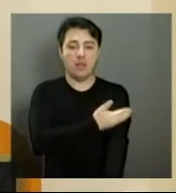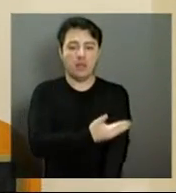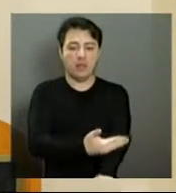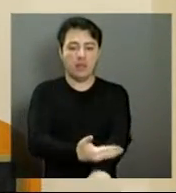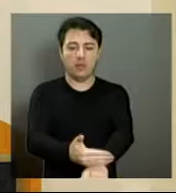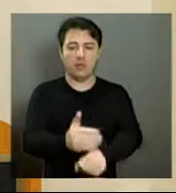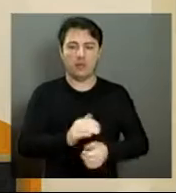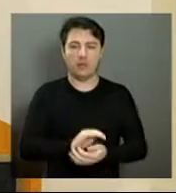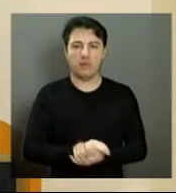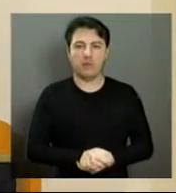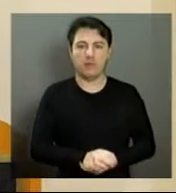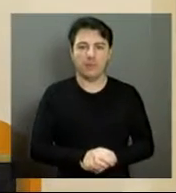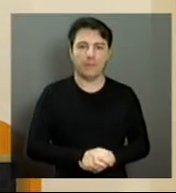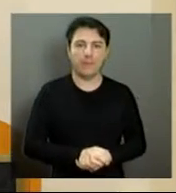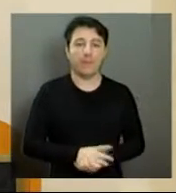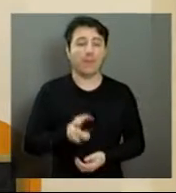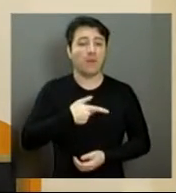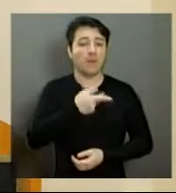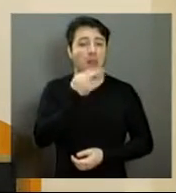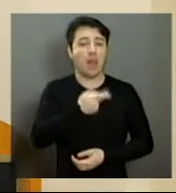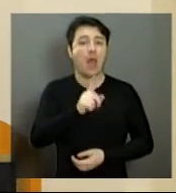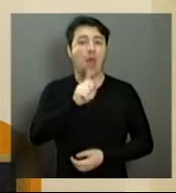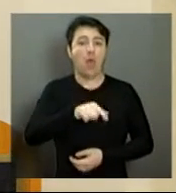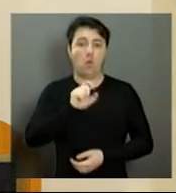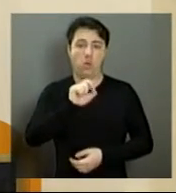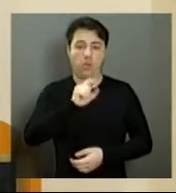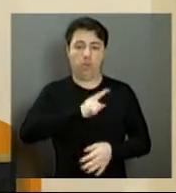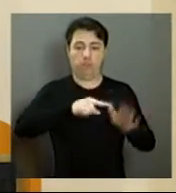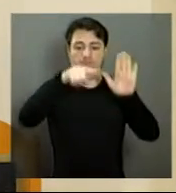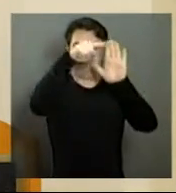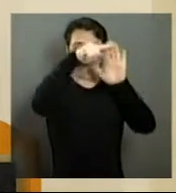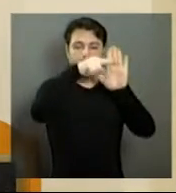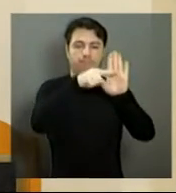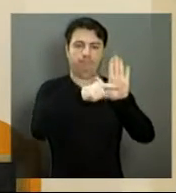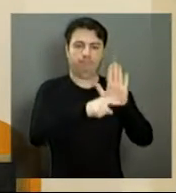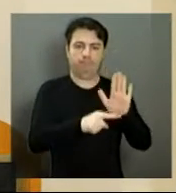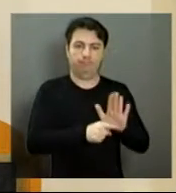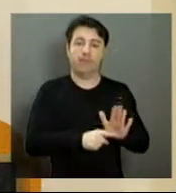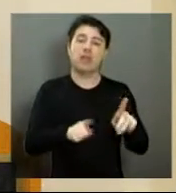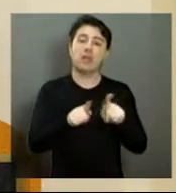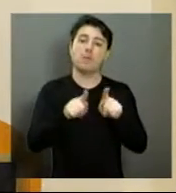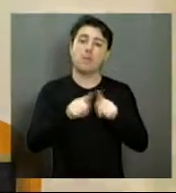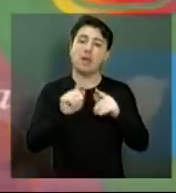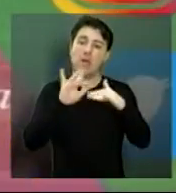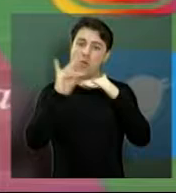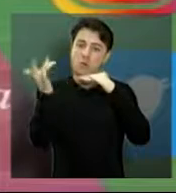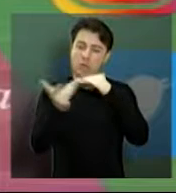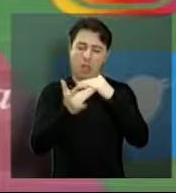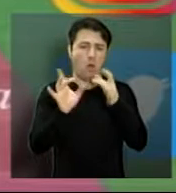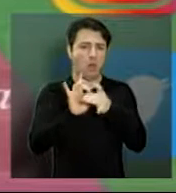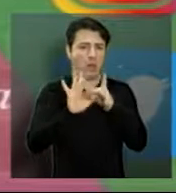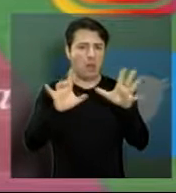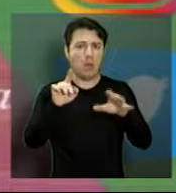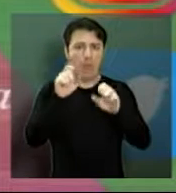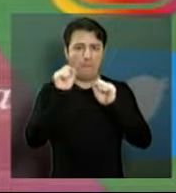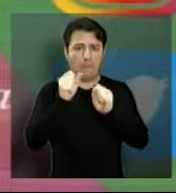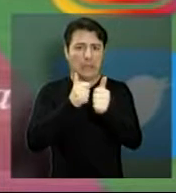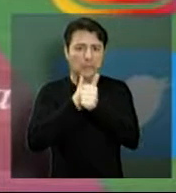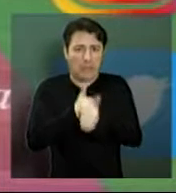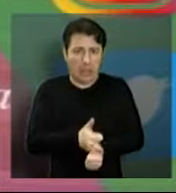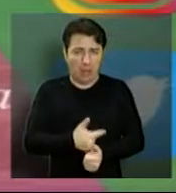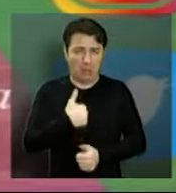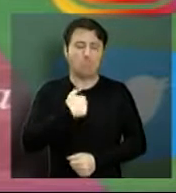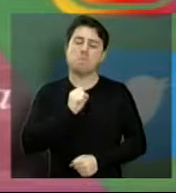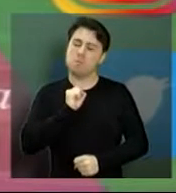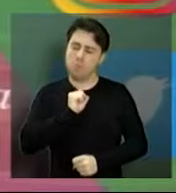breve relato das principais atividades do nosso mandato, então colocamos aí nossas redes sociais à inteira disposição para que vocês acompanhem com